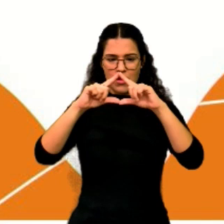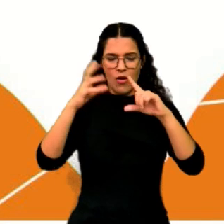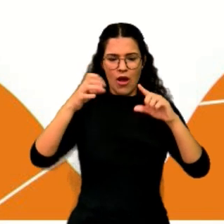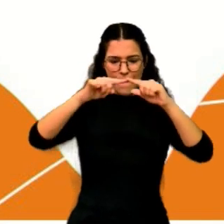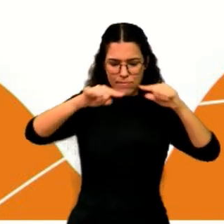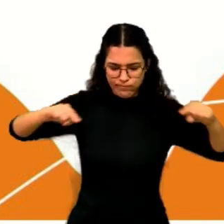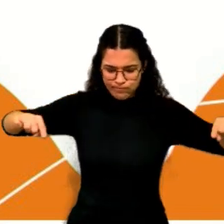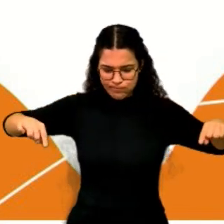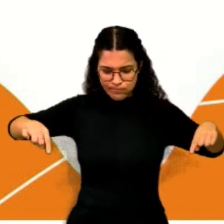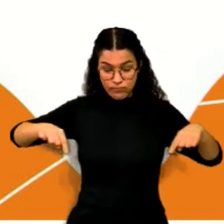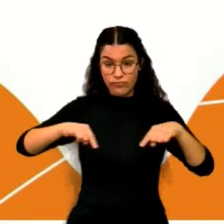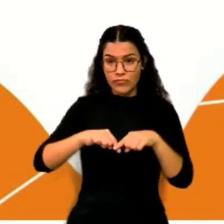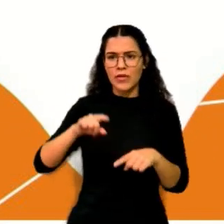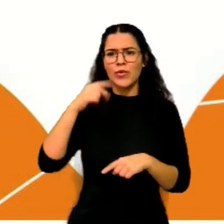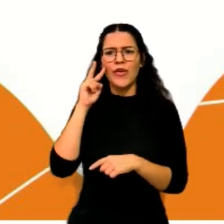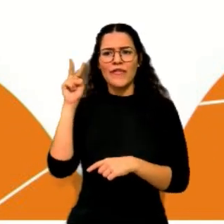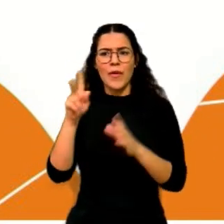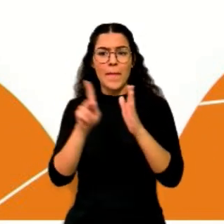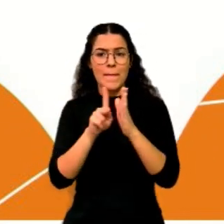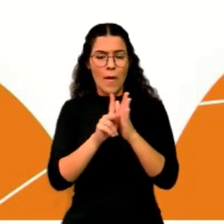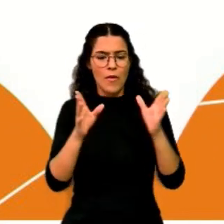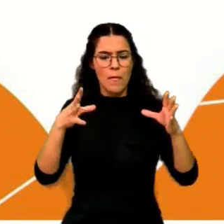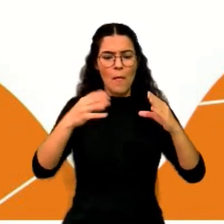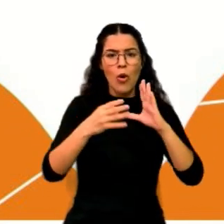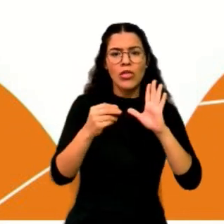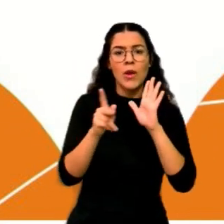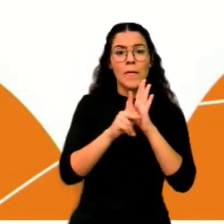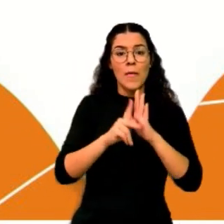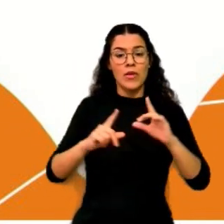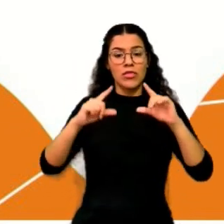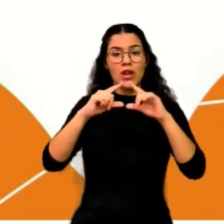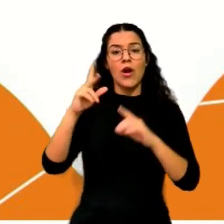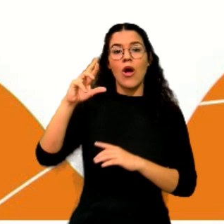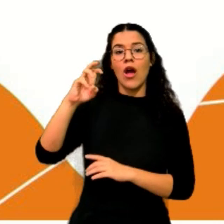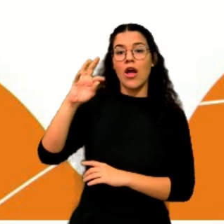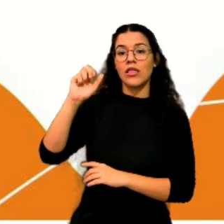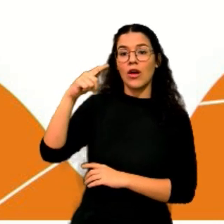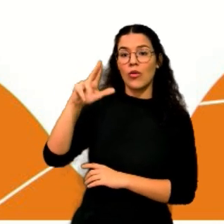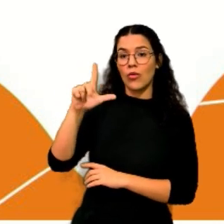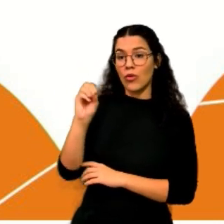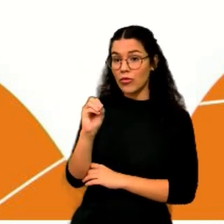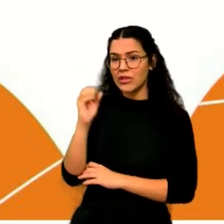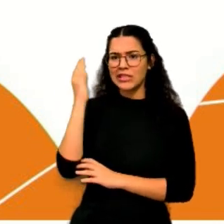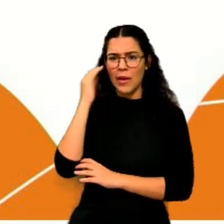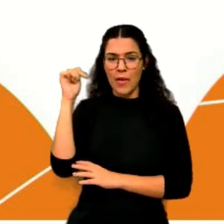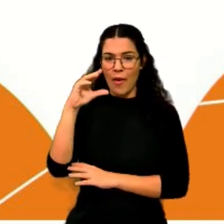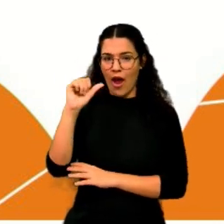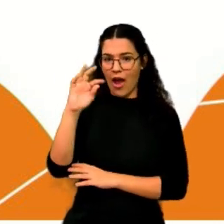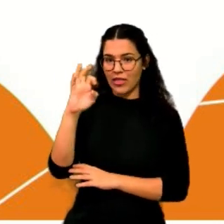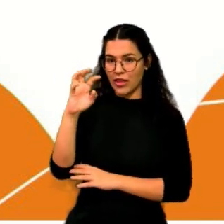Constatou-se que ela possui o formato de um triângulo retângulo. Sabendo que os catetos desse